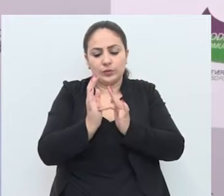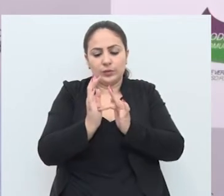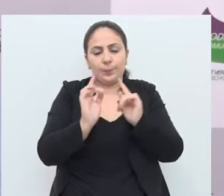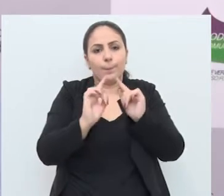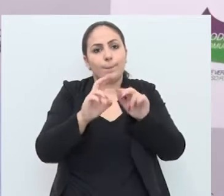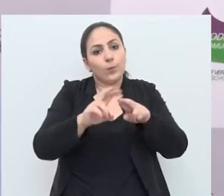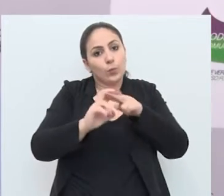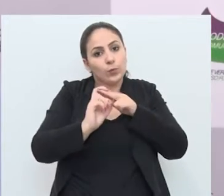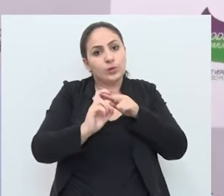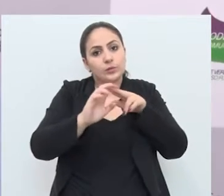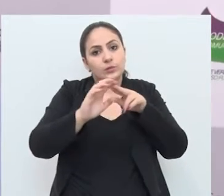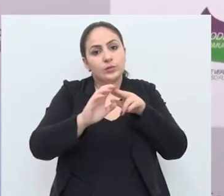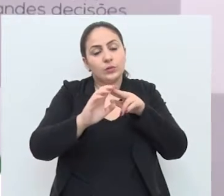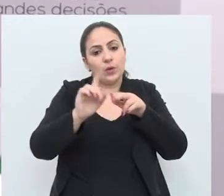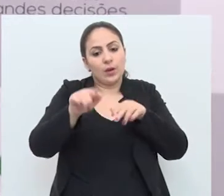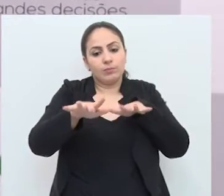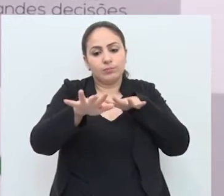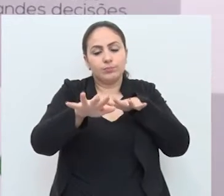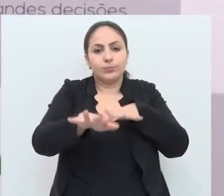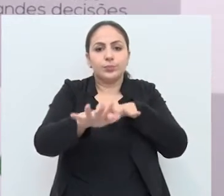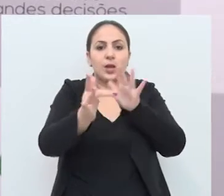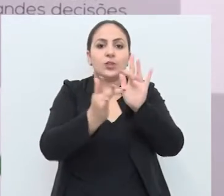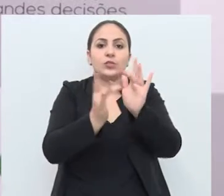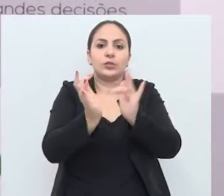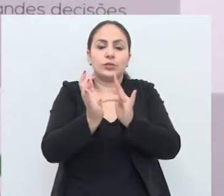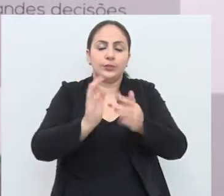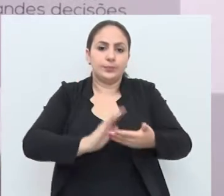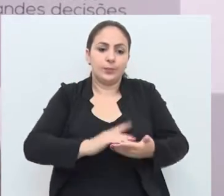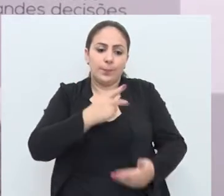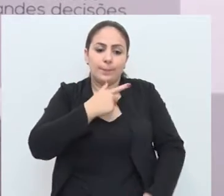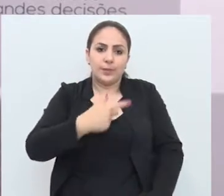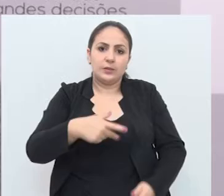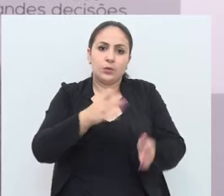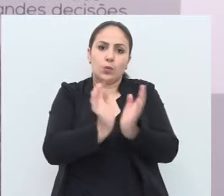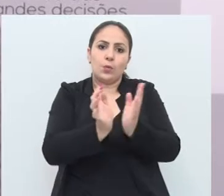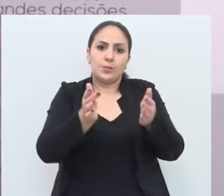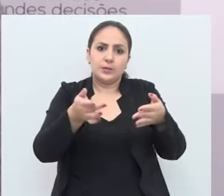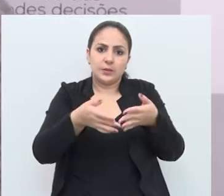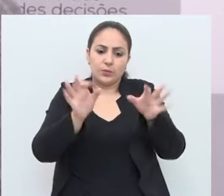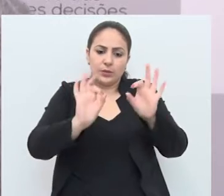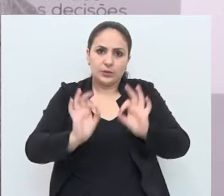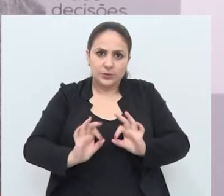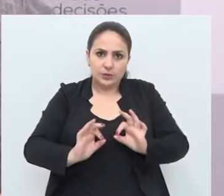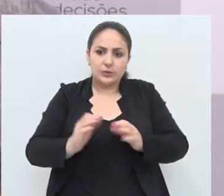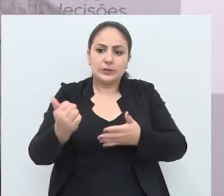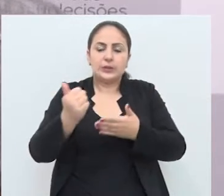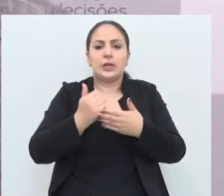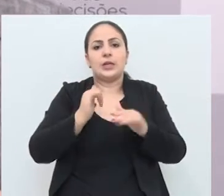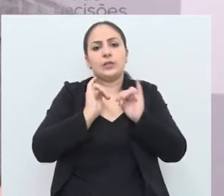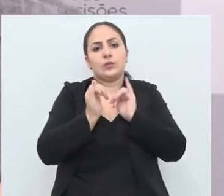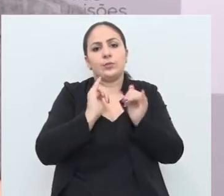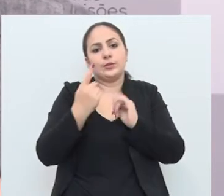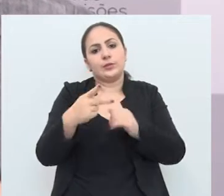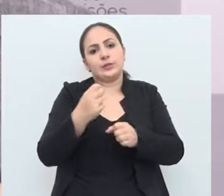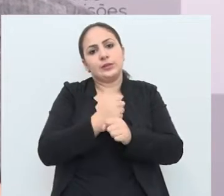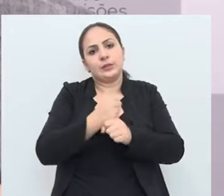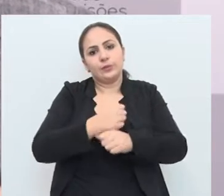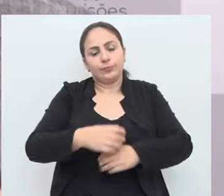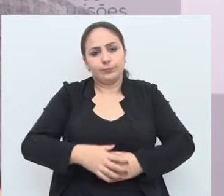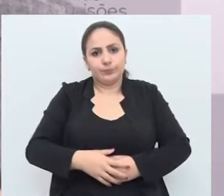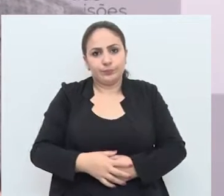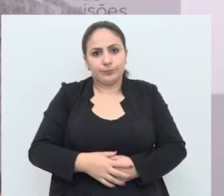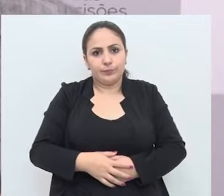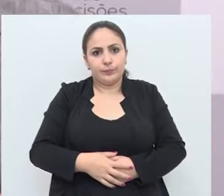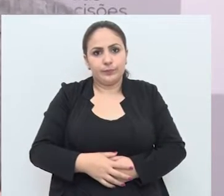Por isso, Marcha para Jesus. E o presidente da comissão organizadora traz as informações deste ano.